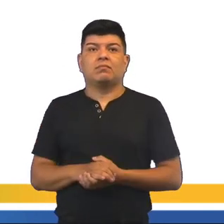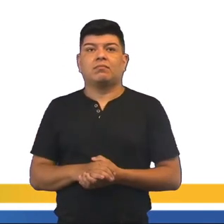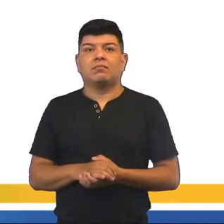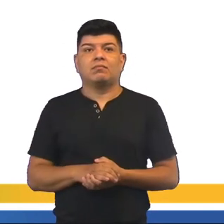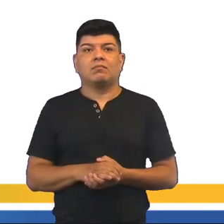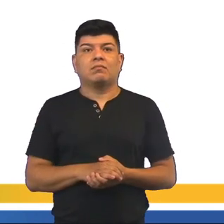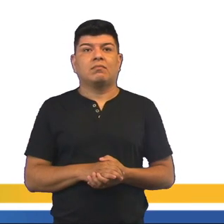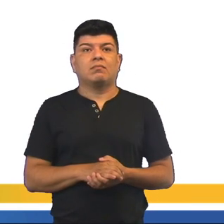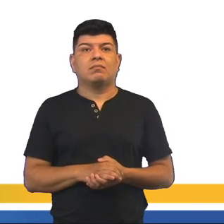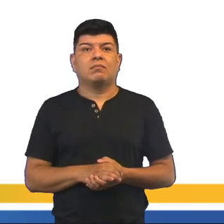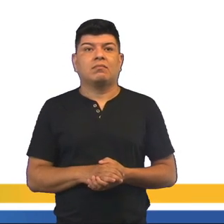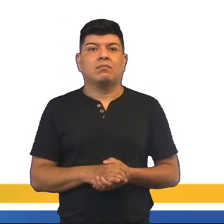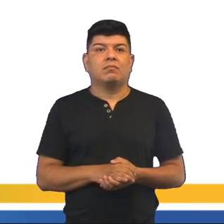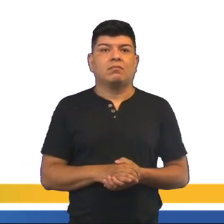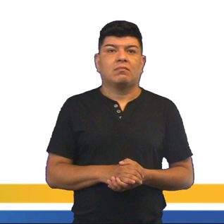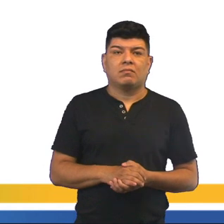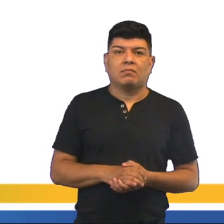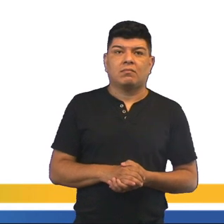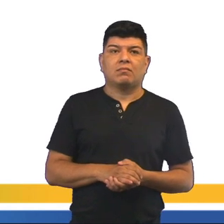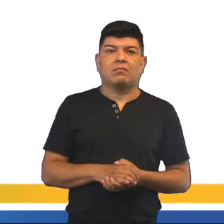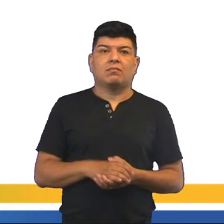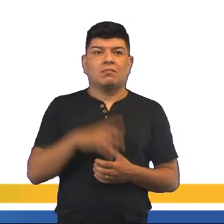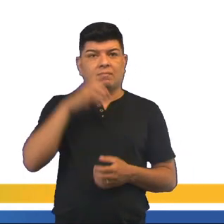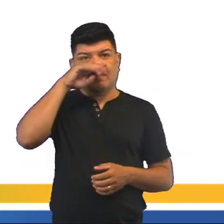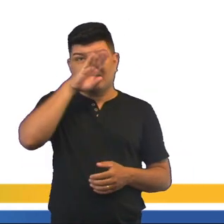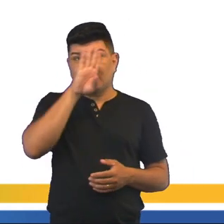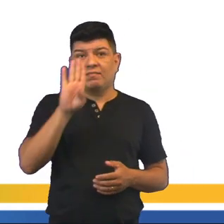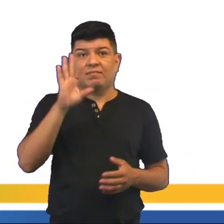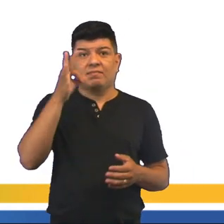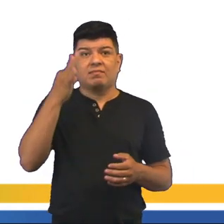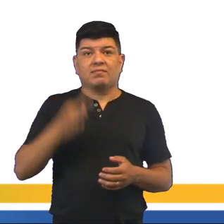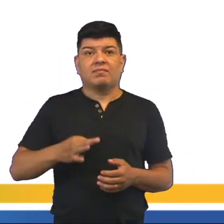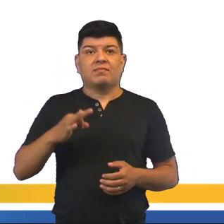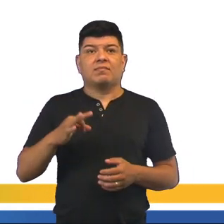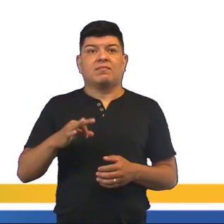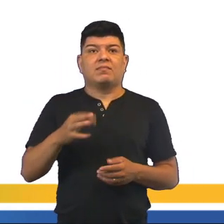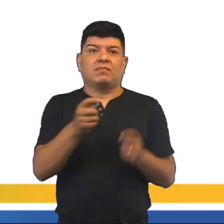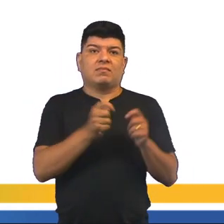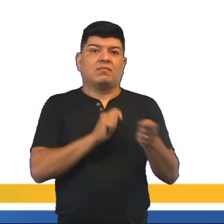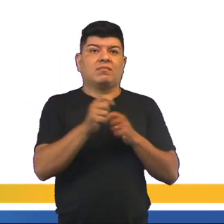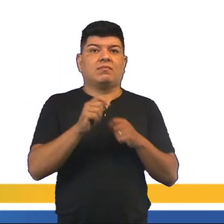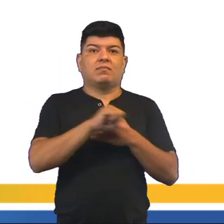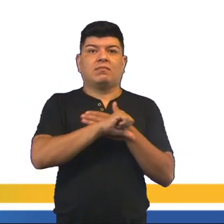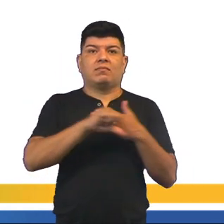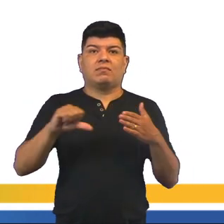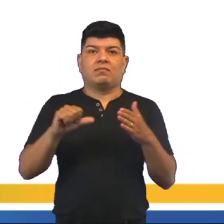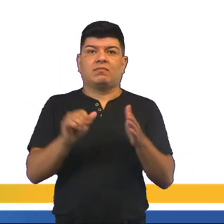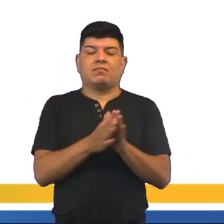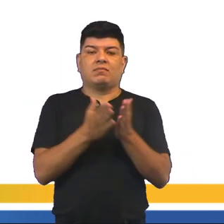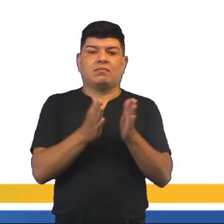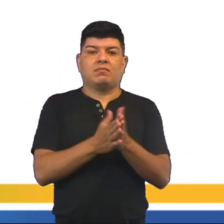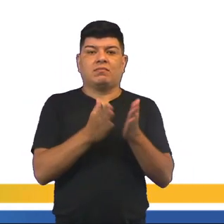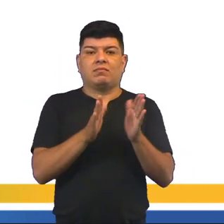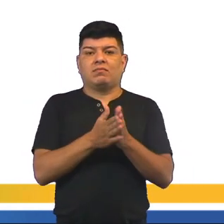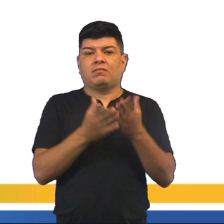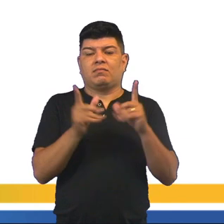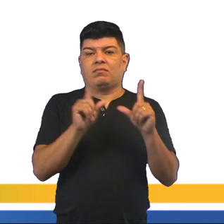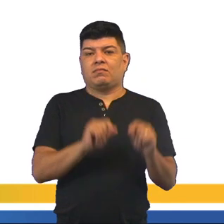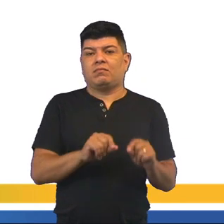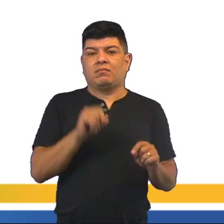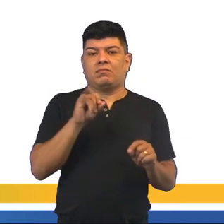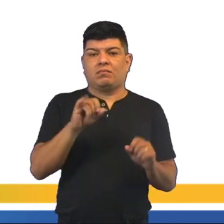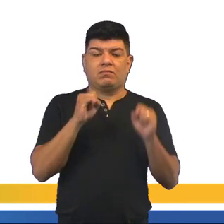correndo? Vamos lá? Olha, se você marcou a letra B, você acertou. O controle moral da população de baixa renda, que só